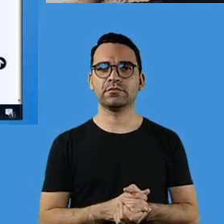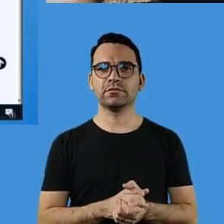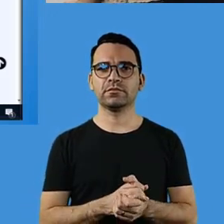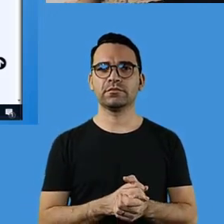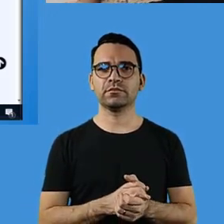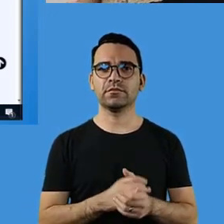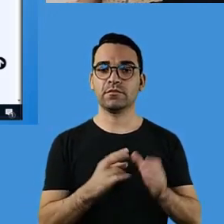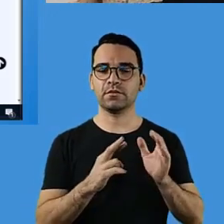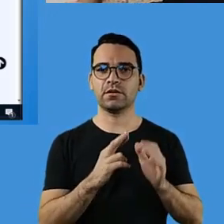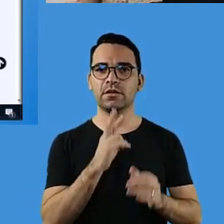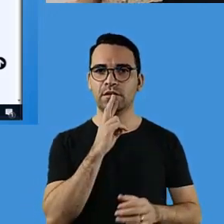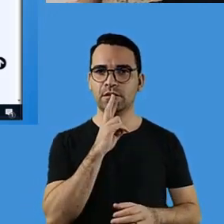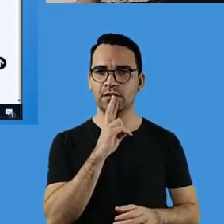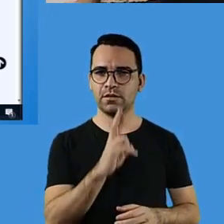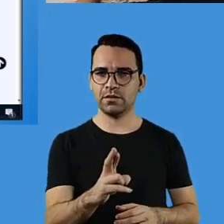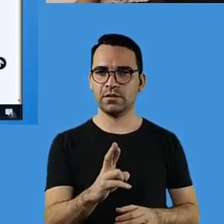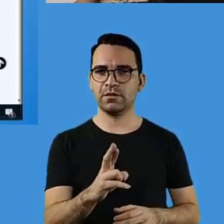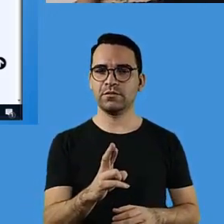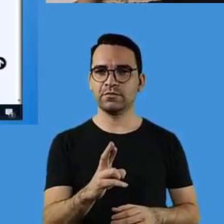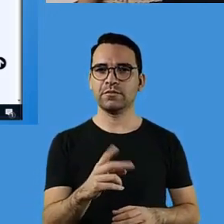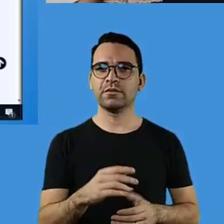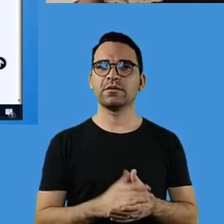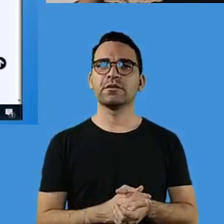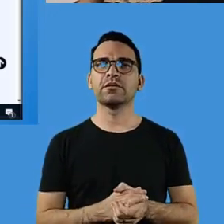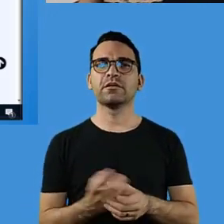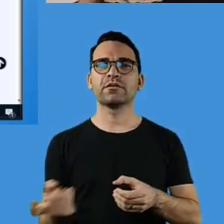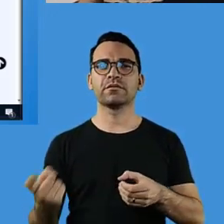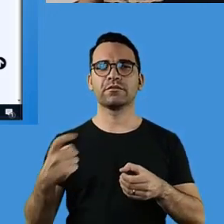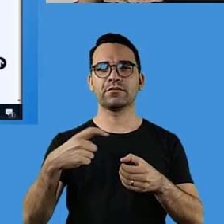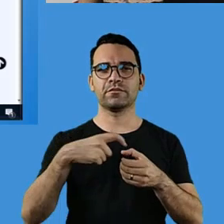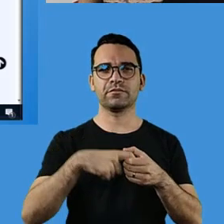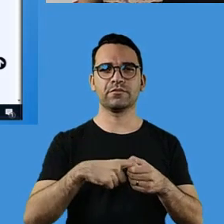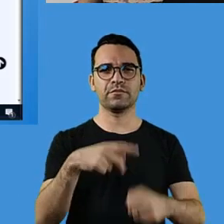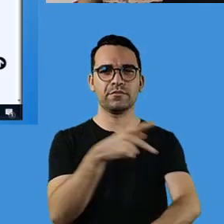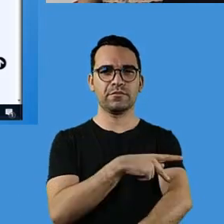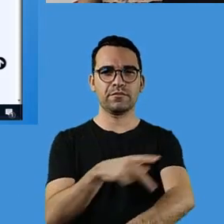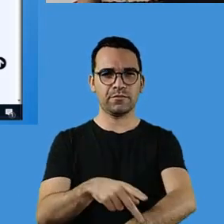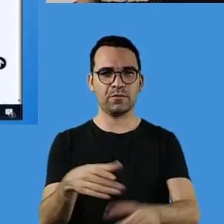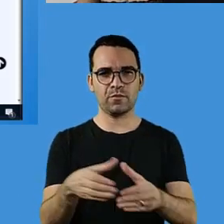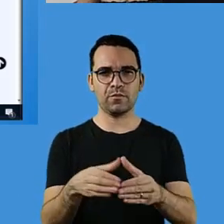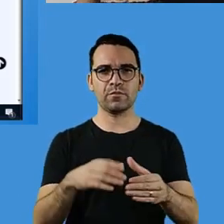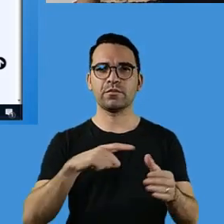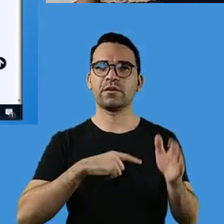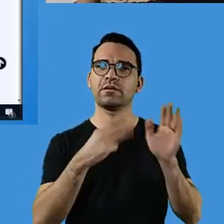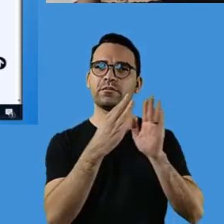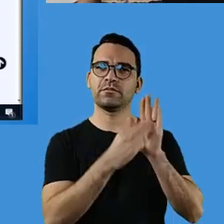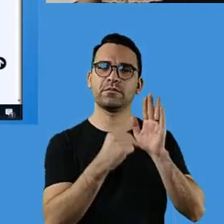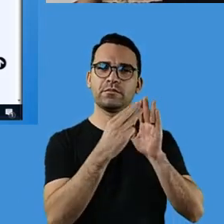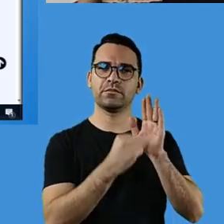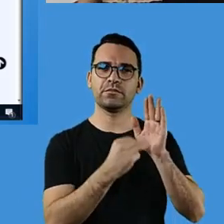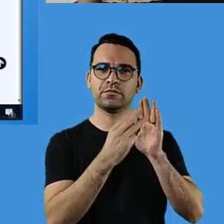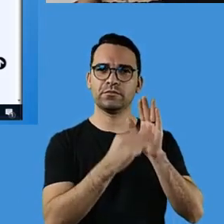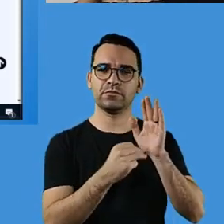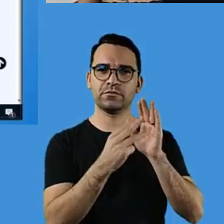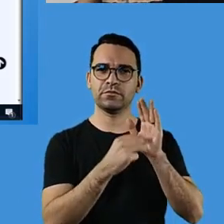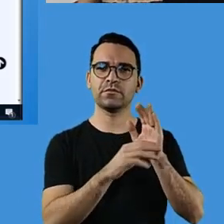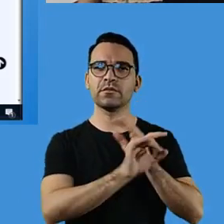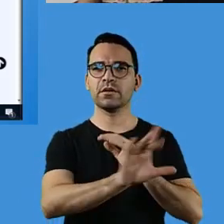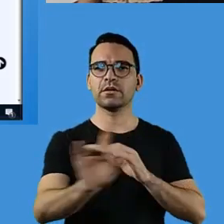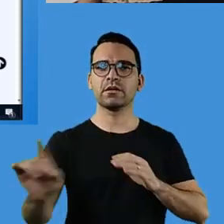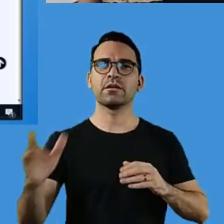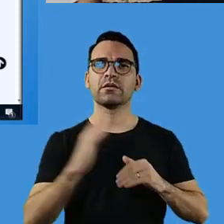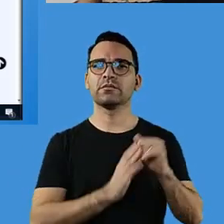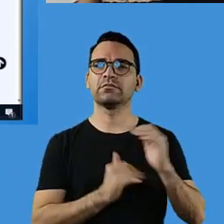dos resultados, de devolutivas pedagógicas, tem orientações metodológicas, para cada